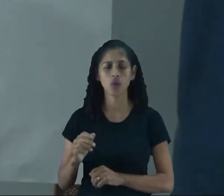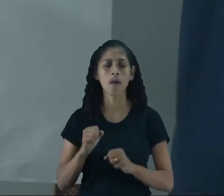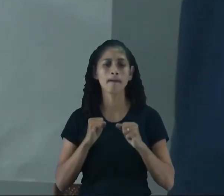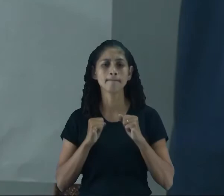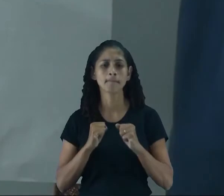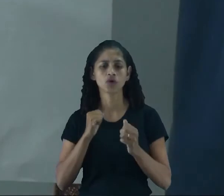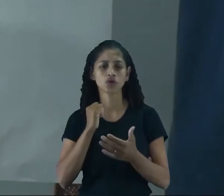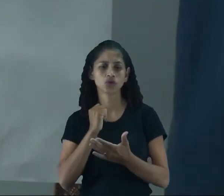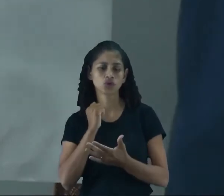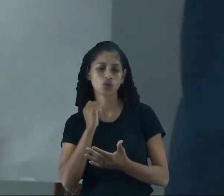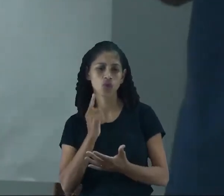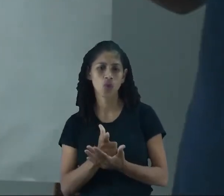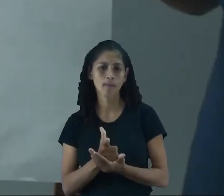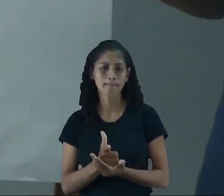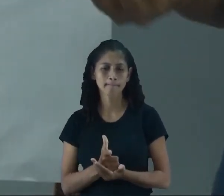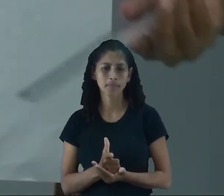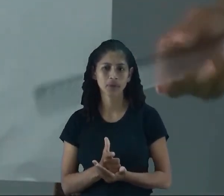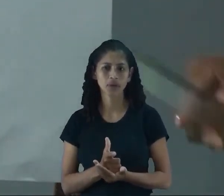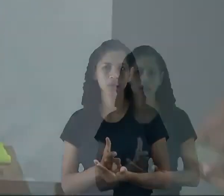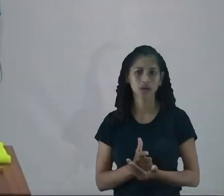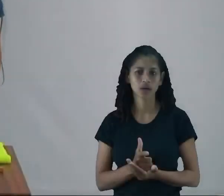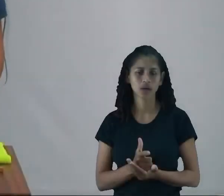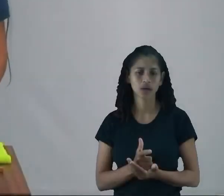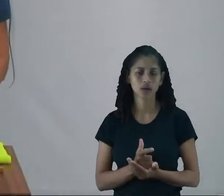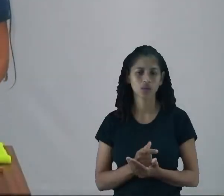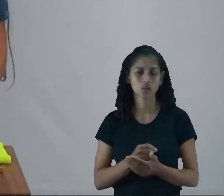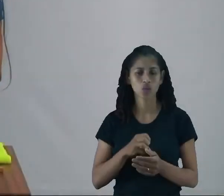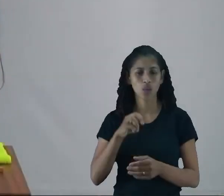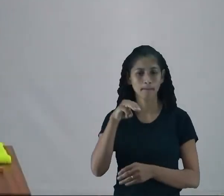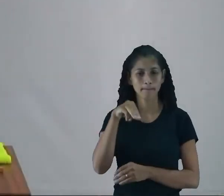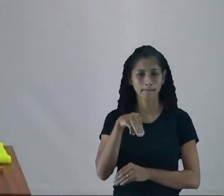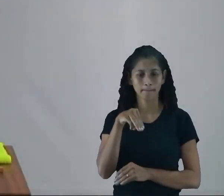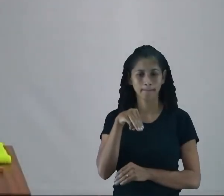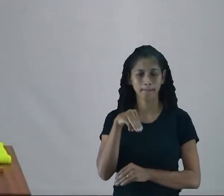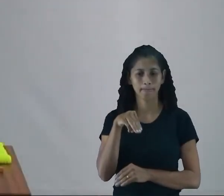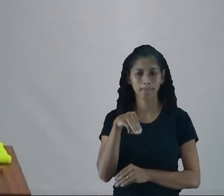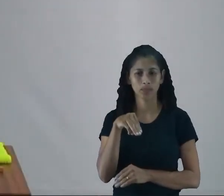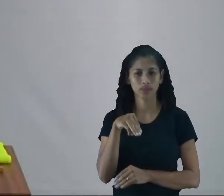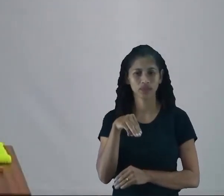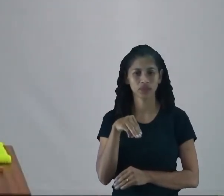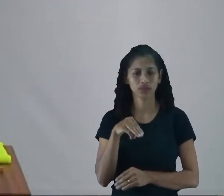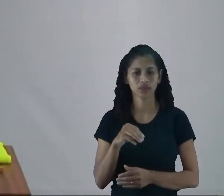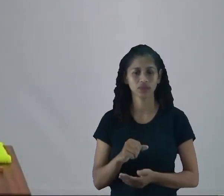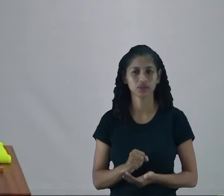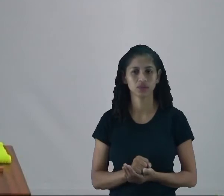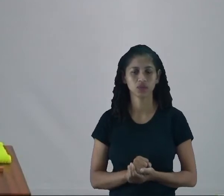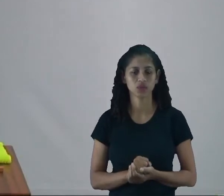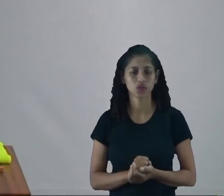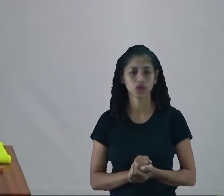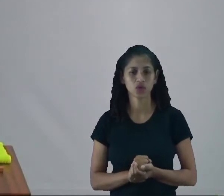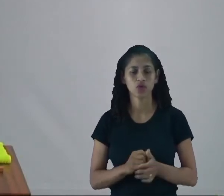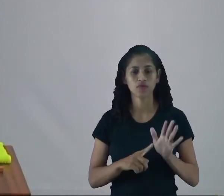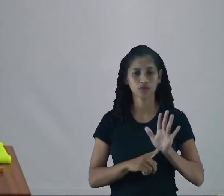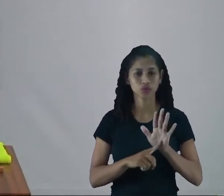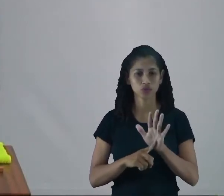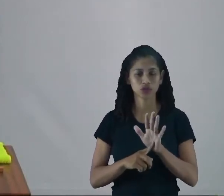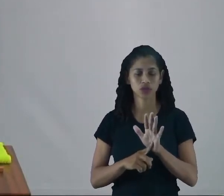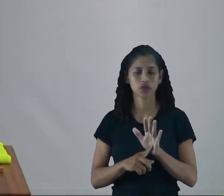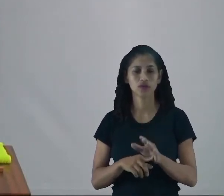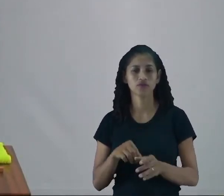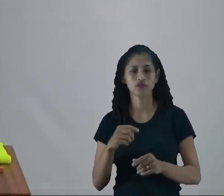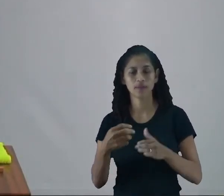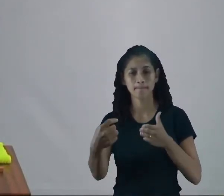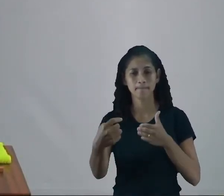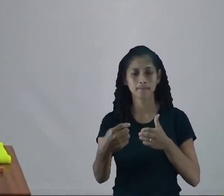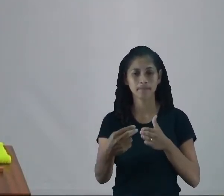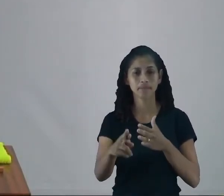por metro? Eu vou mostrar para vocês algumas imagens e vocês vão me dizer se a gente compra esses objetos por metro,